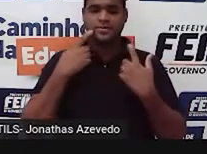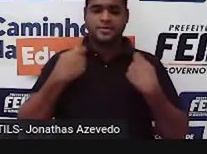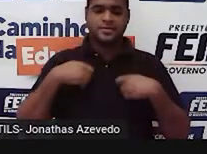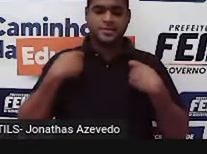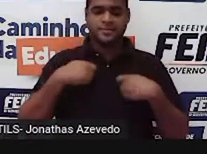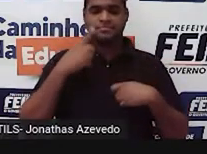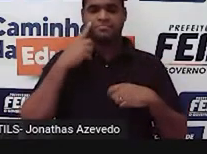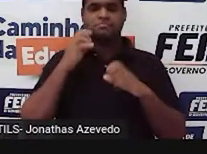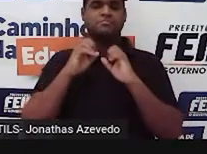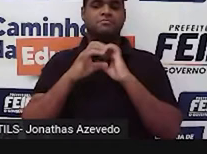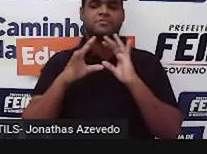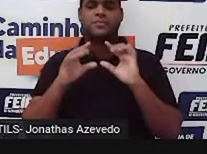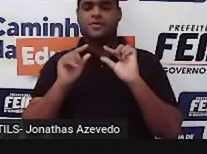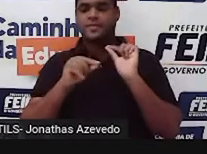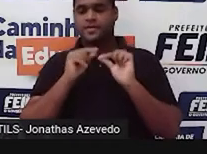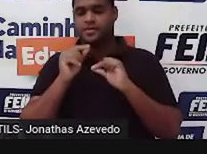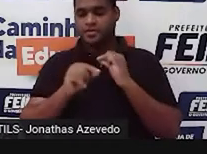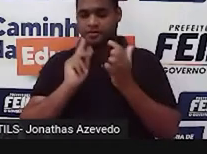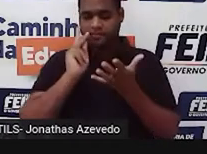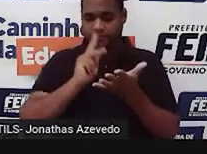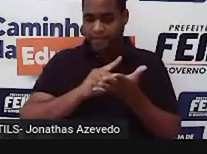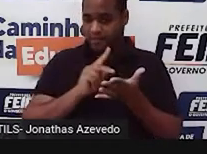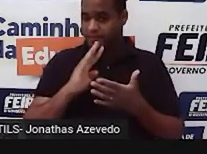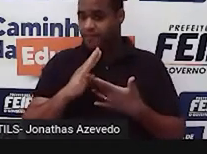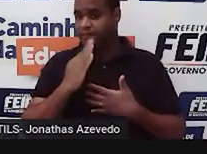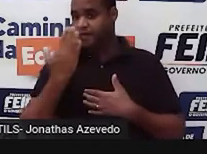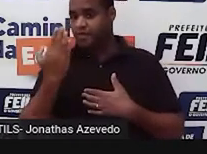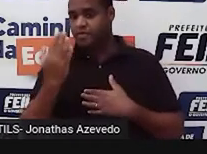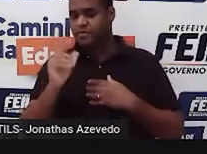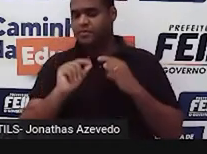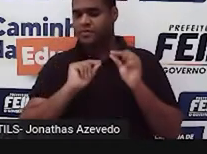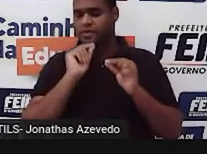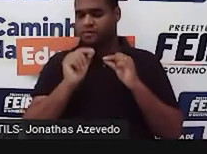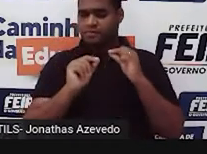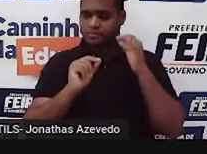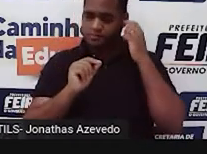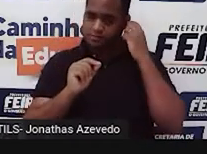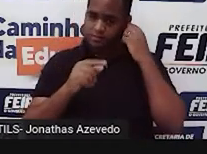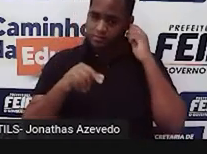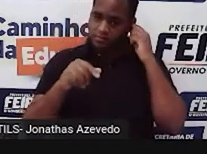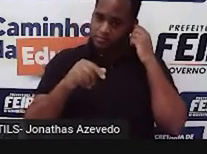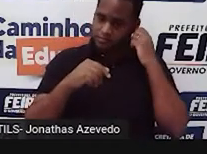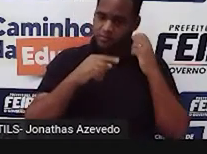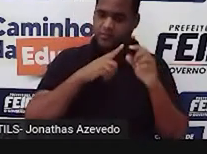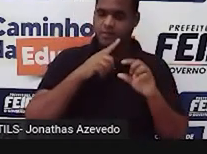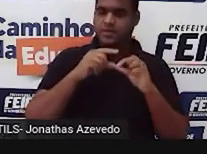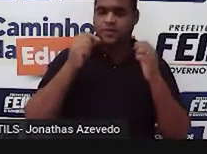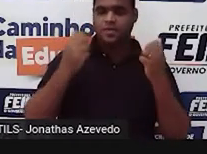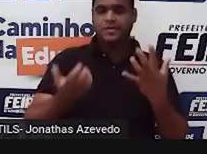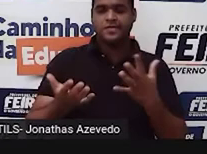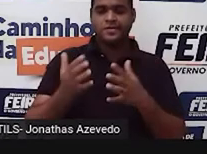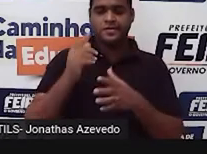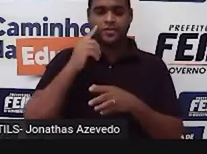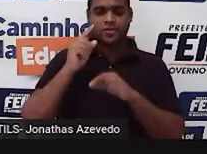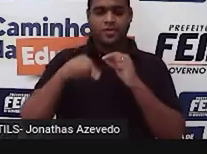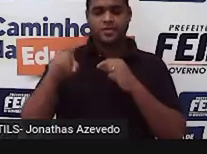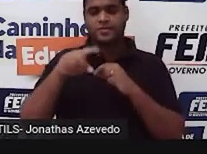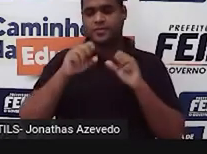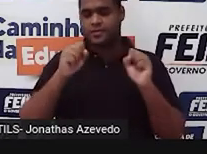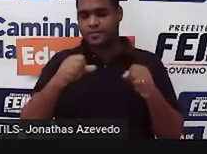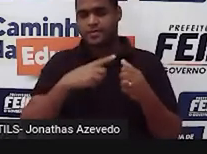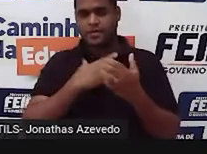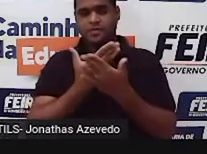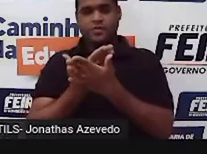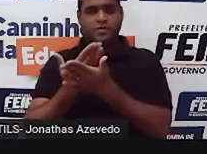descobrir se essa afirmação é verdadeira ou se é falsa. E tem a ver com o que a gente já vem estudando e que a gente está